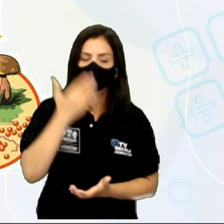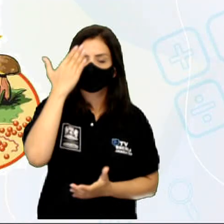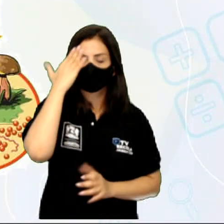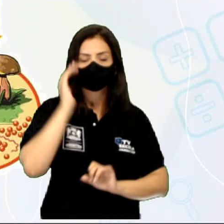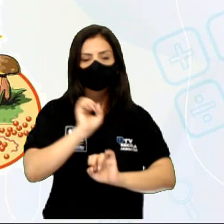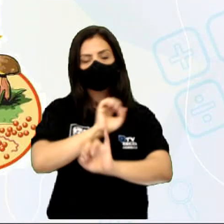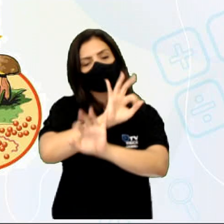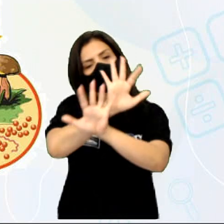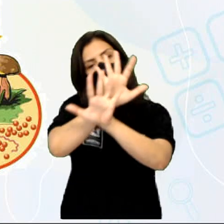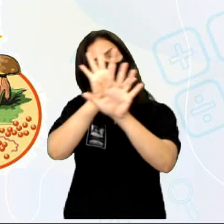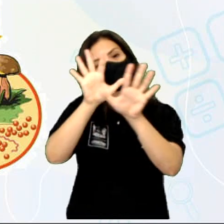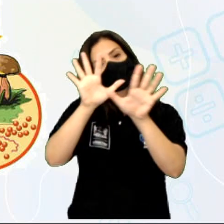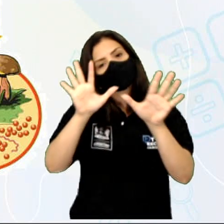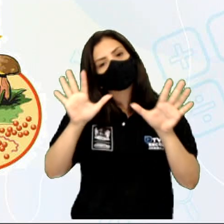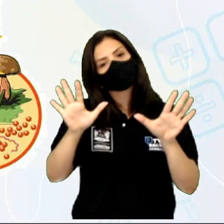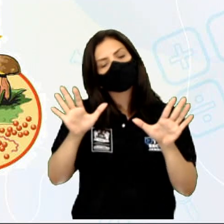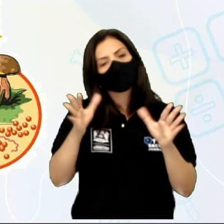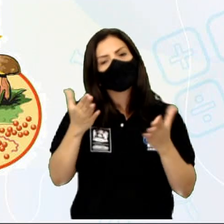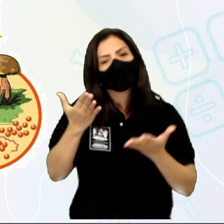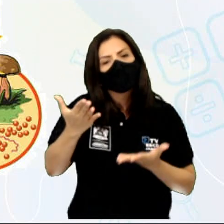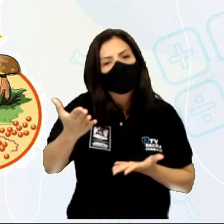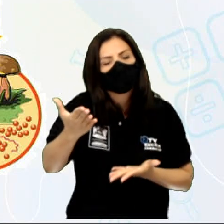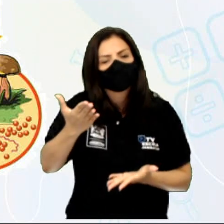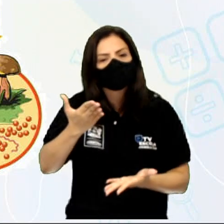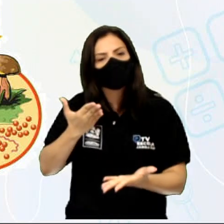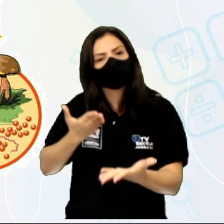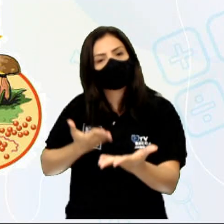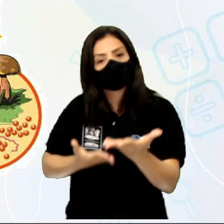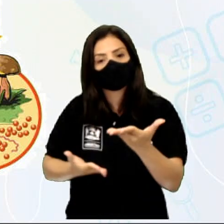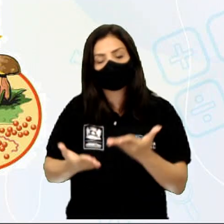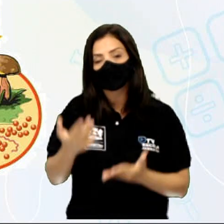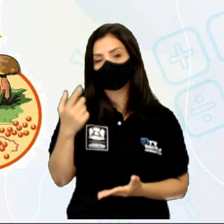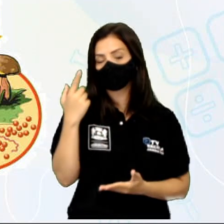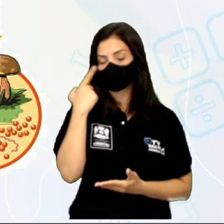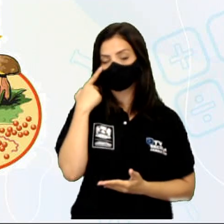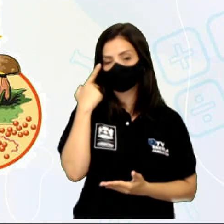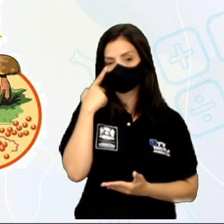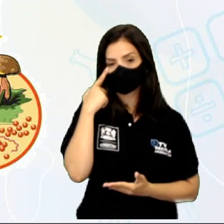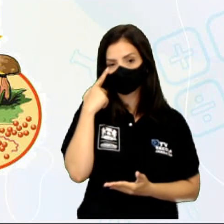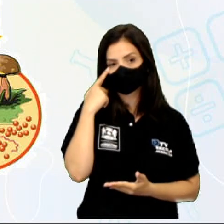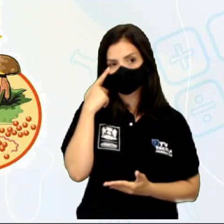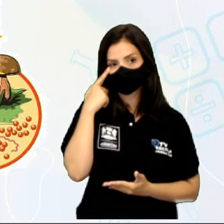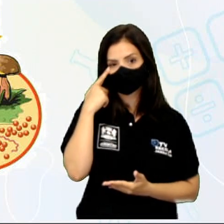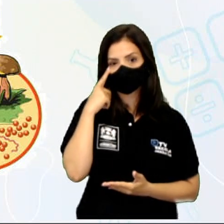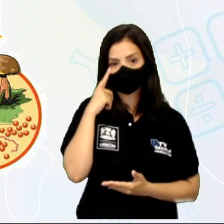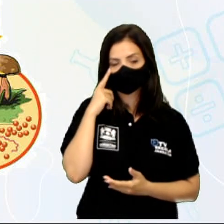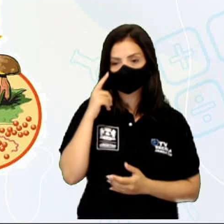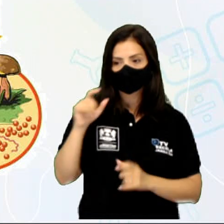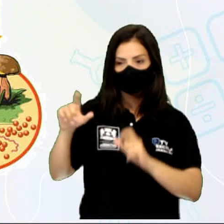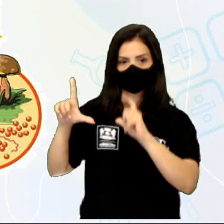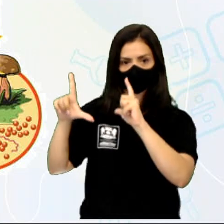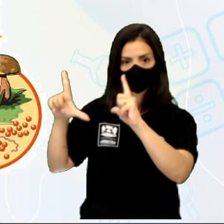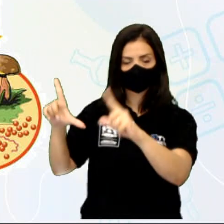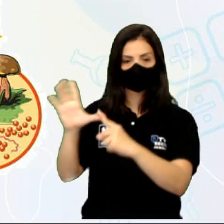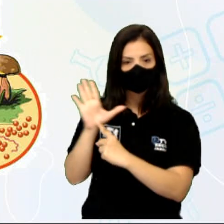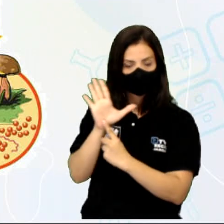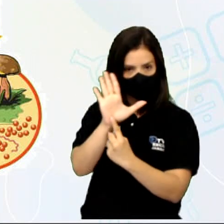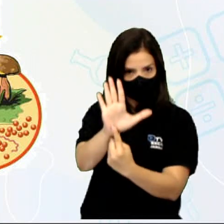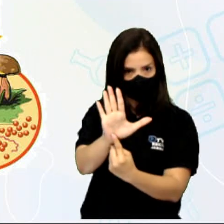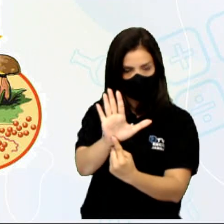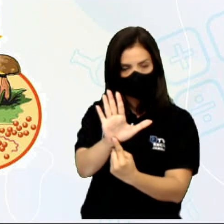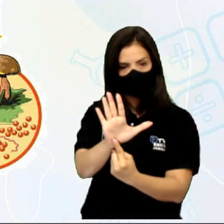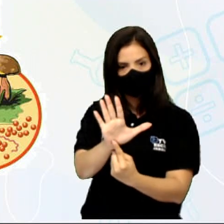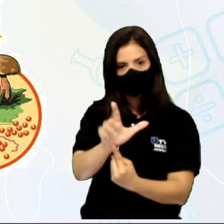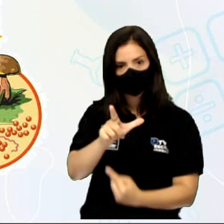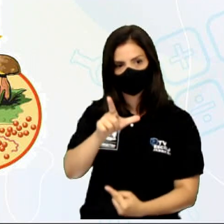consumidores, há uma relação. Preste bem atenção no esquema que eu vou mostrar para vocês. Nós temos